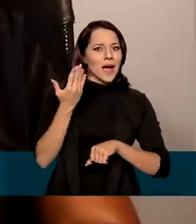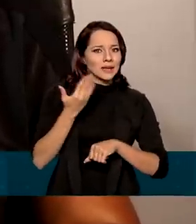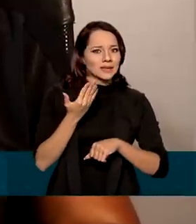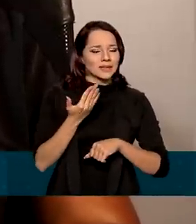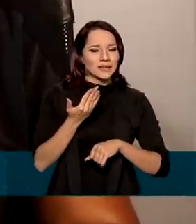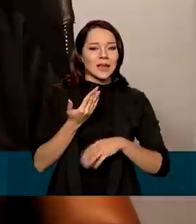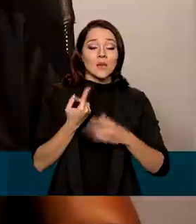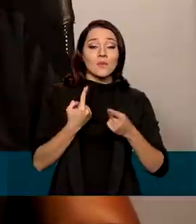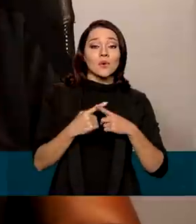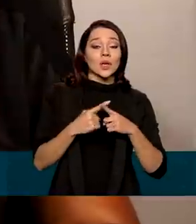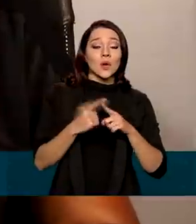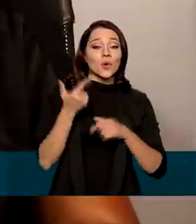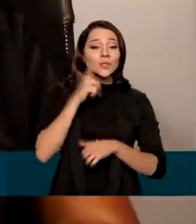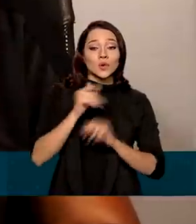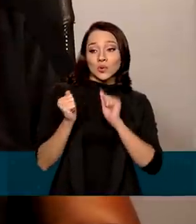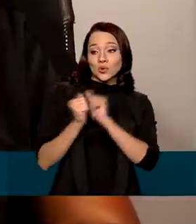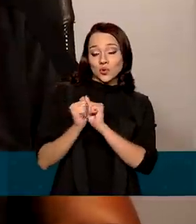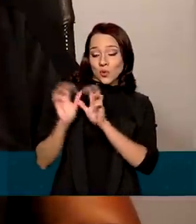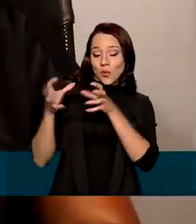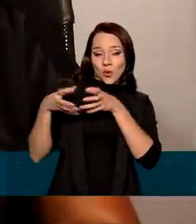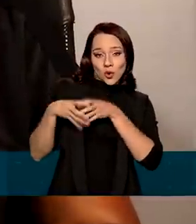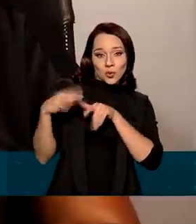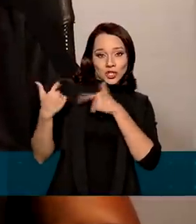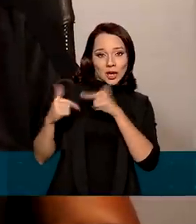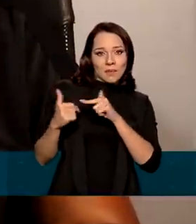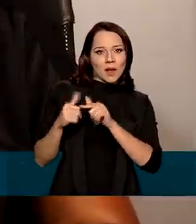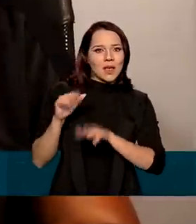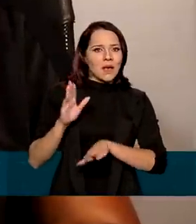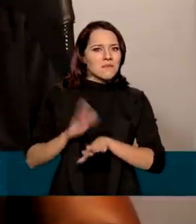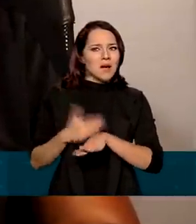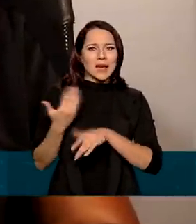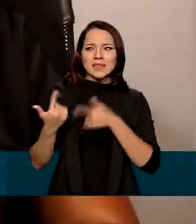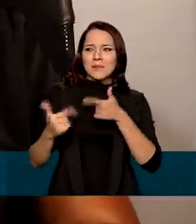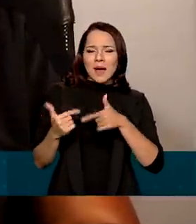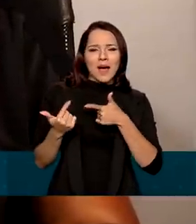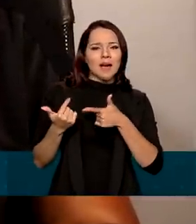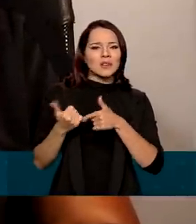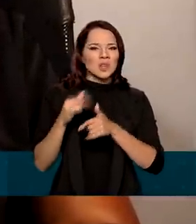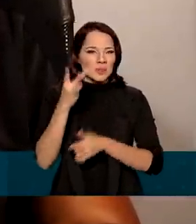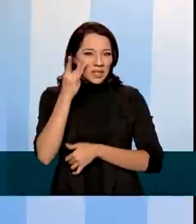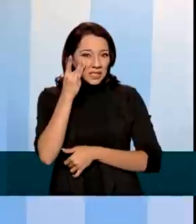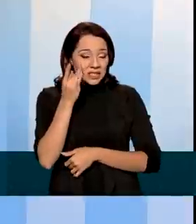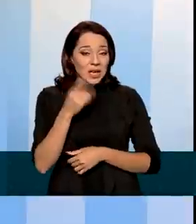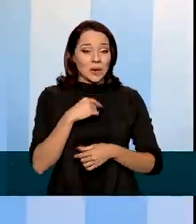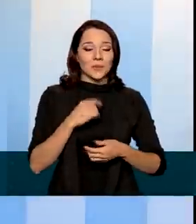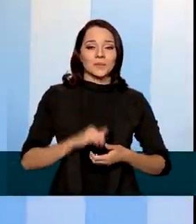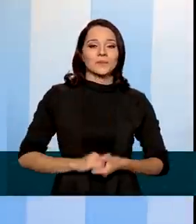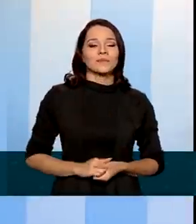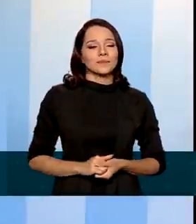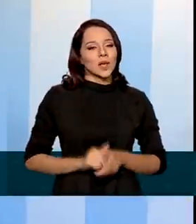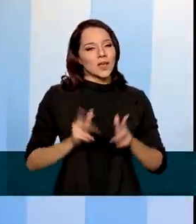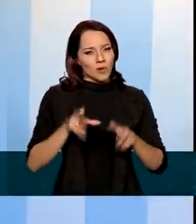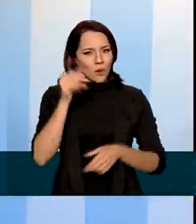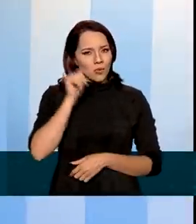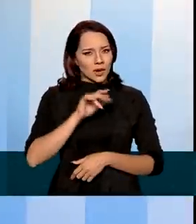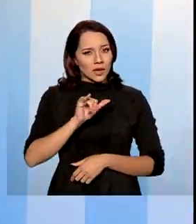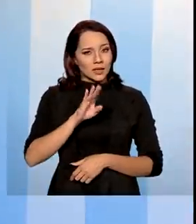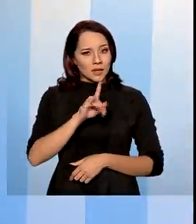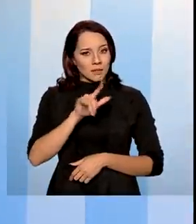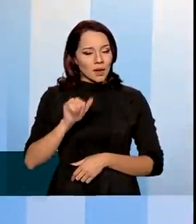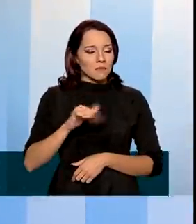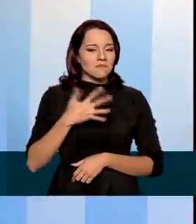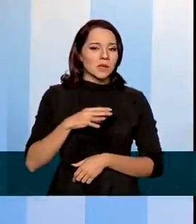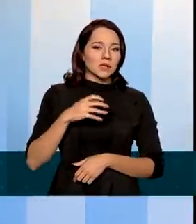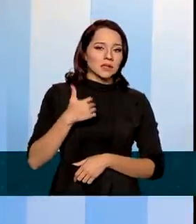consigo, junto à minha equipe, ser muito mais produtivo do que no presencial. Assim como Isabela, cerca de